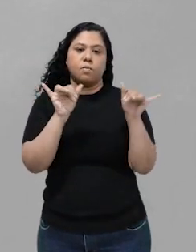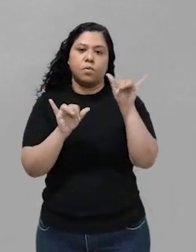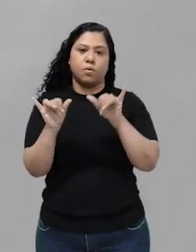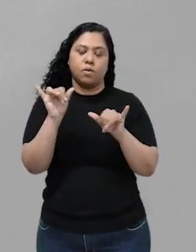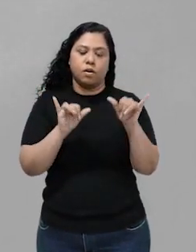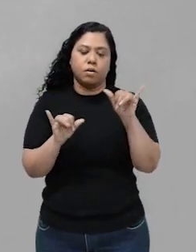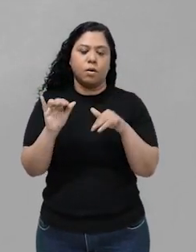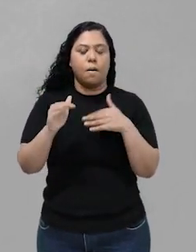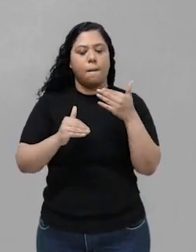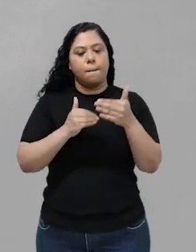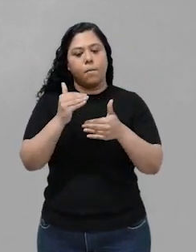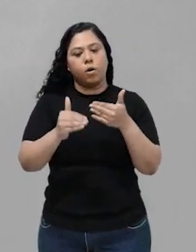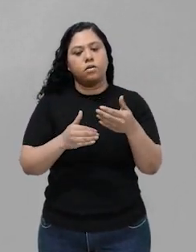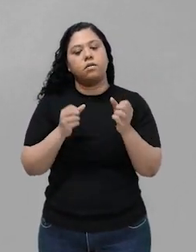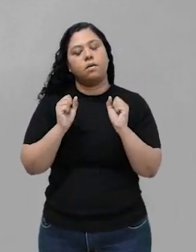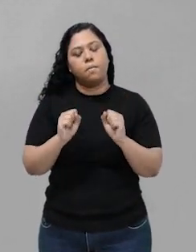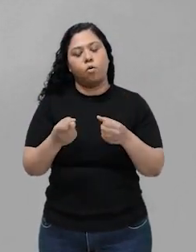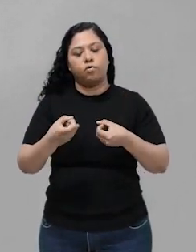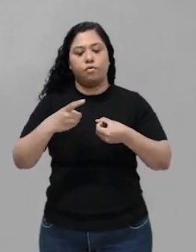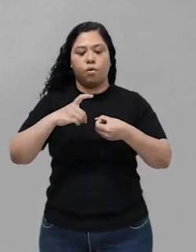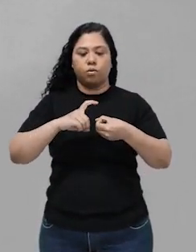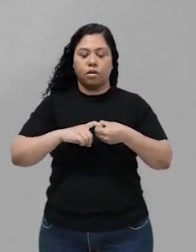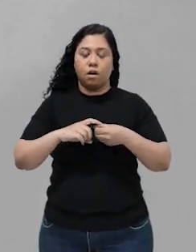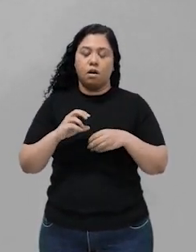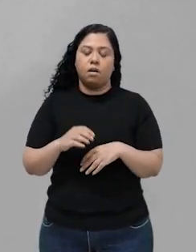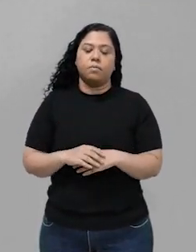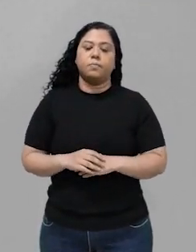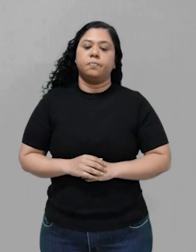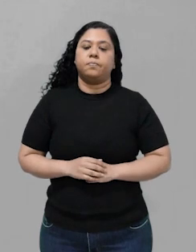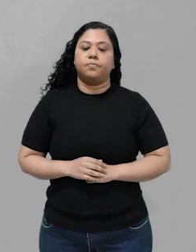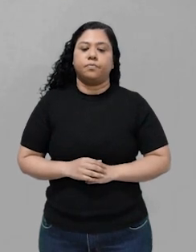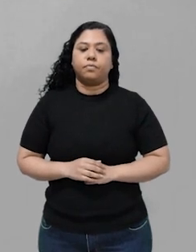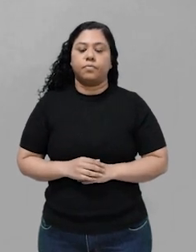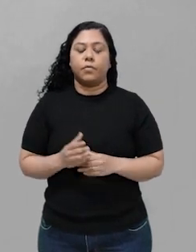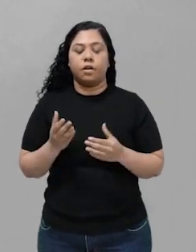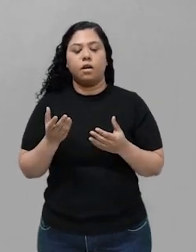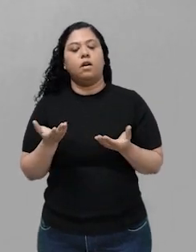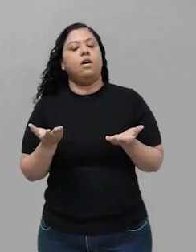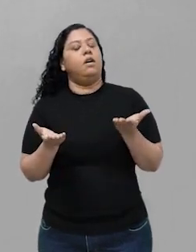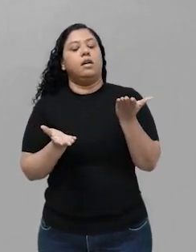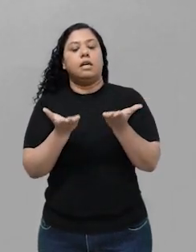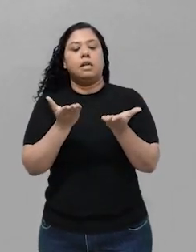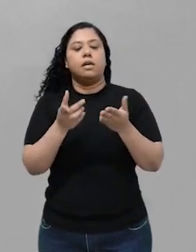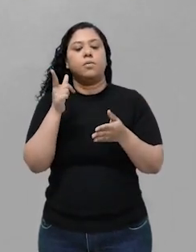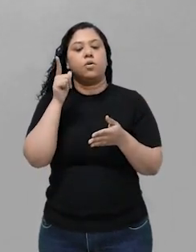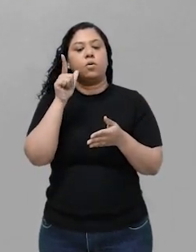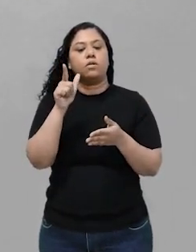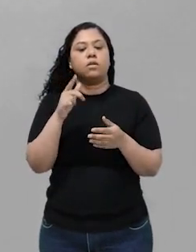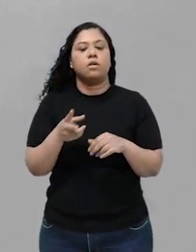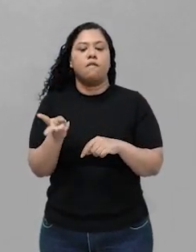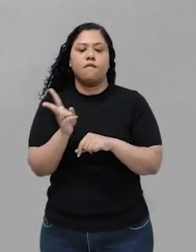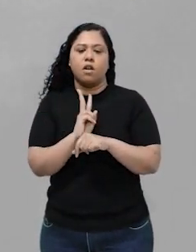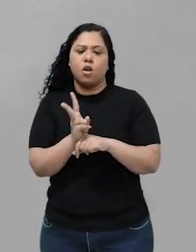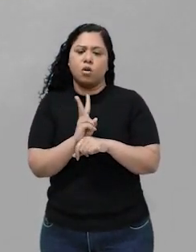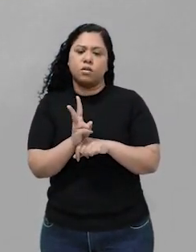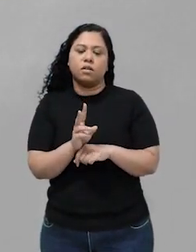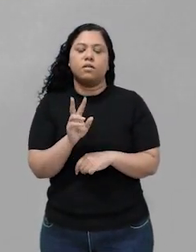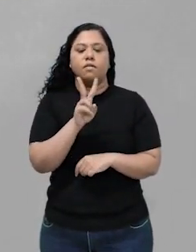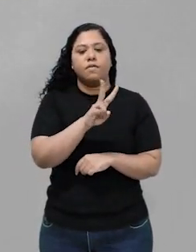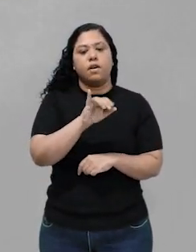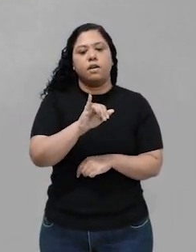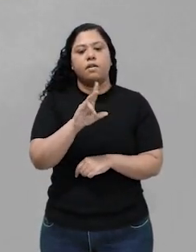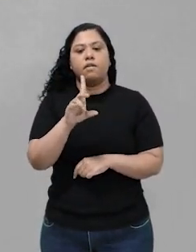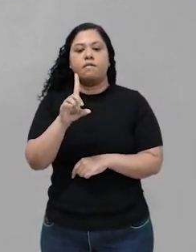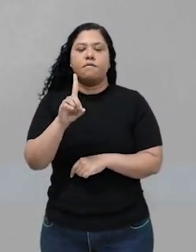ele se dá em processos reversíveis. Certo? E o equilíbrio é atingido quando as velocidades das reações diretas e